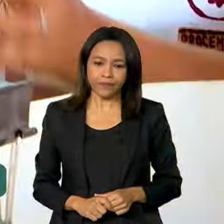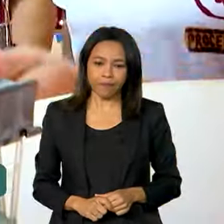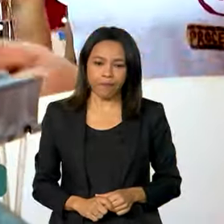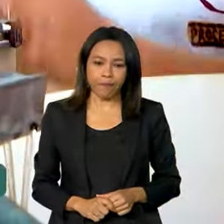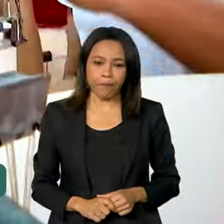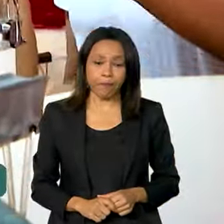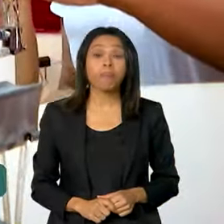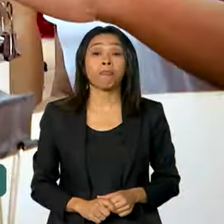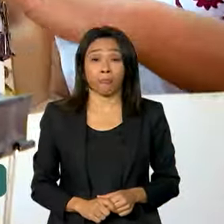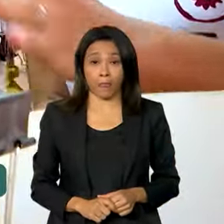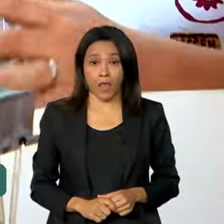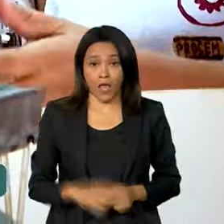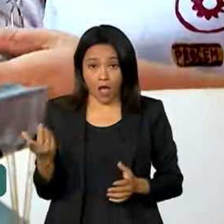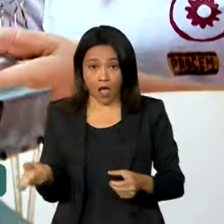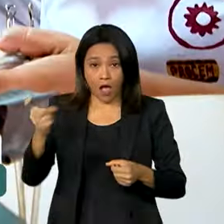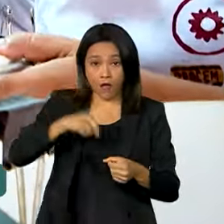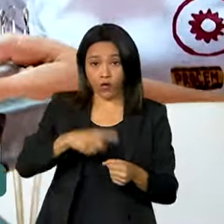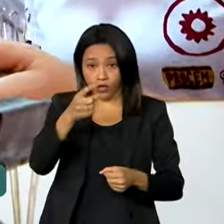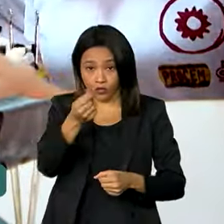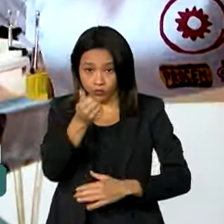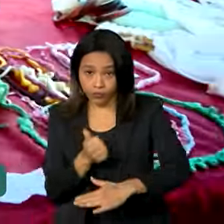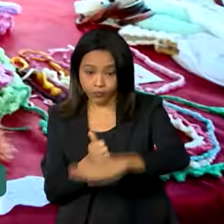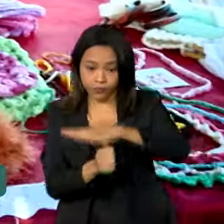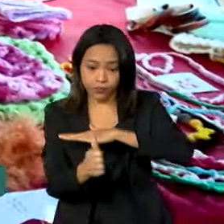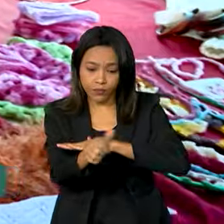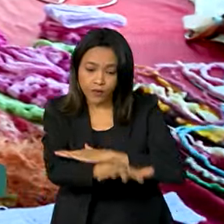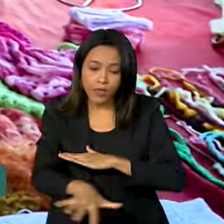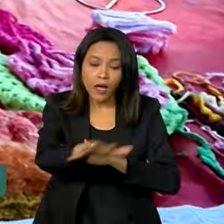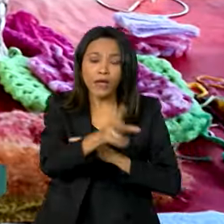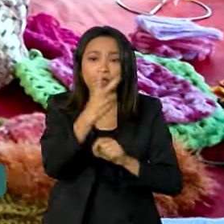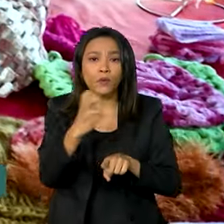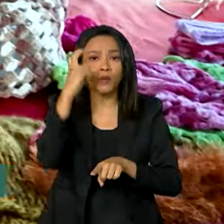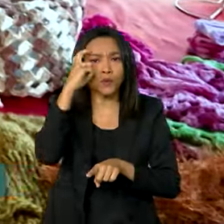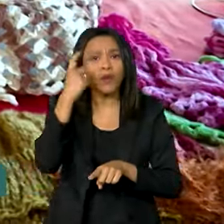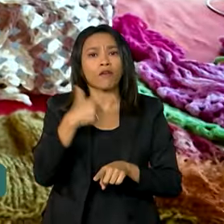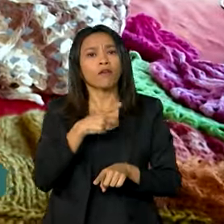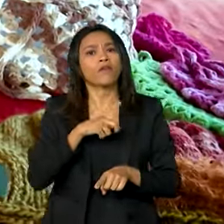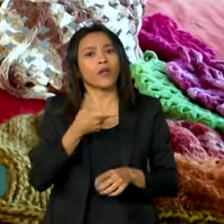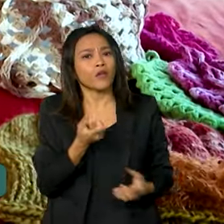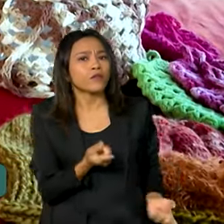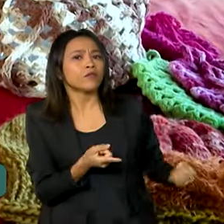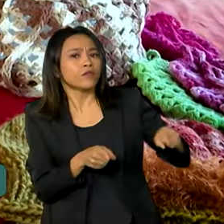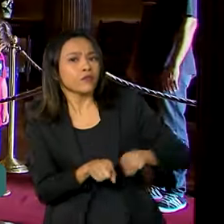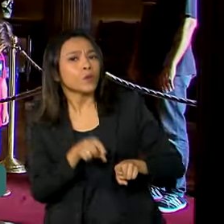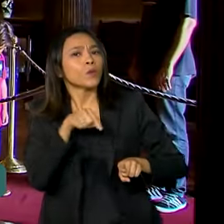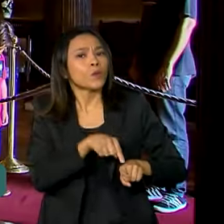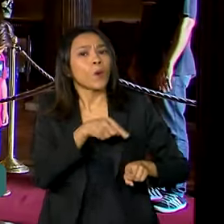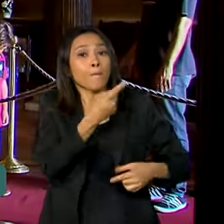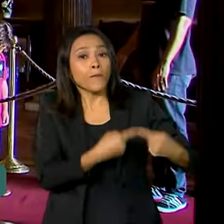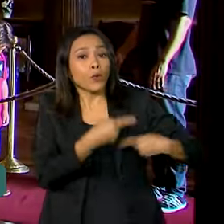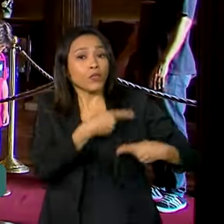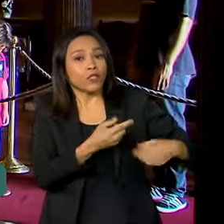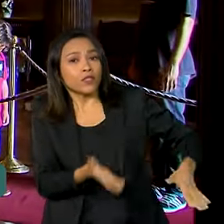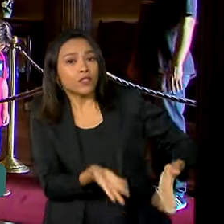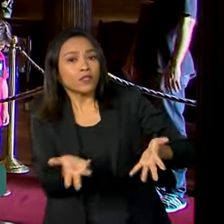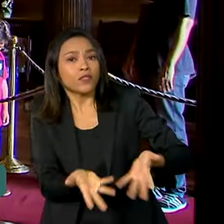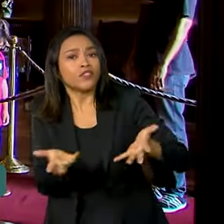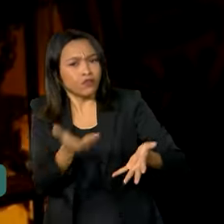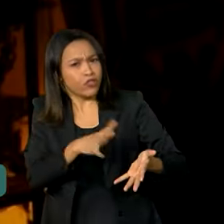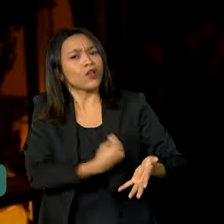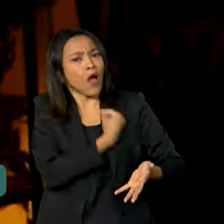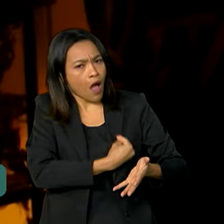A retomada dos investimentos no setor cultural veio acompanhada da reativação de políticas de incentivo já